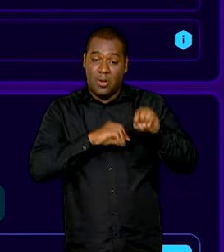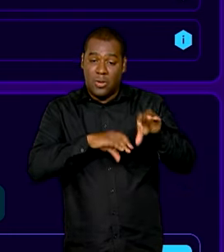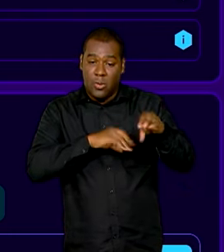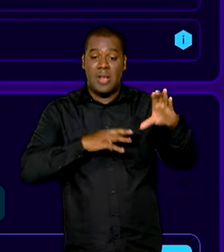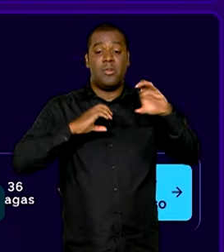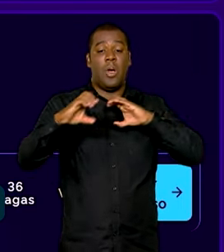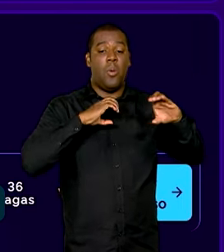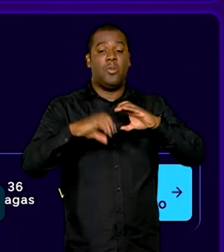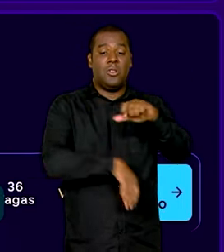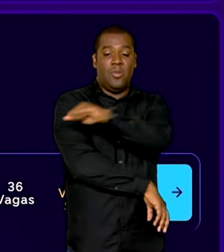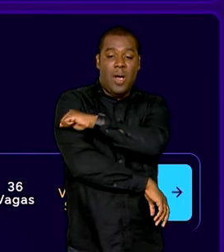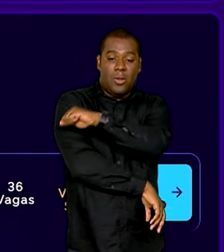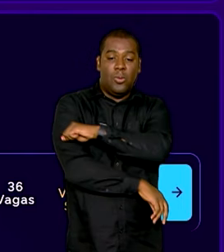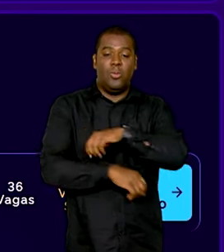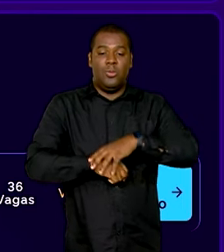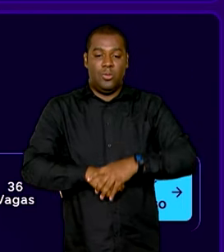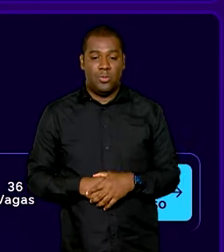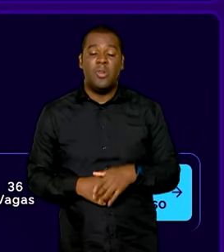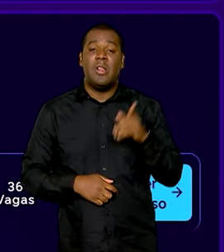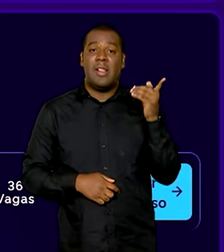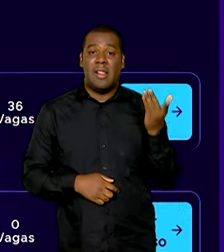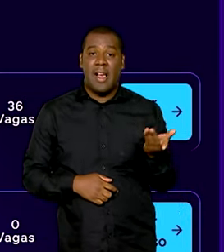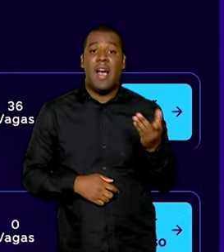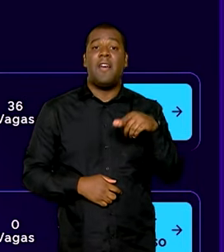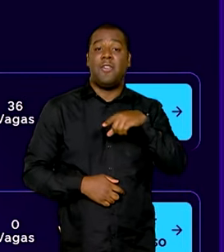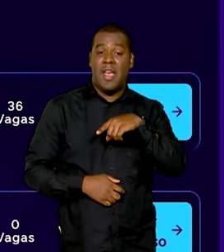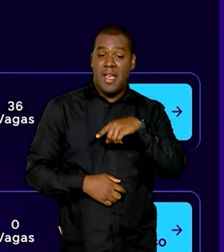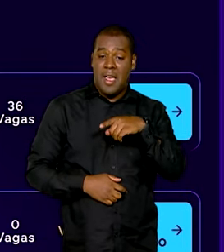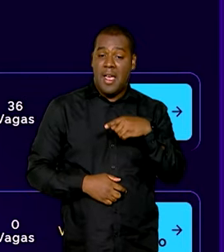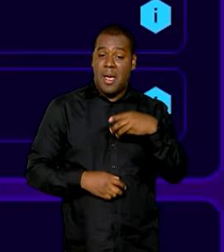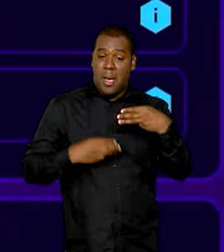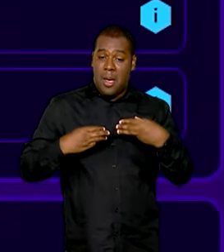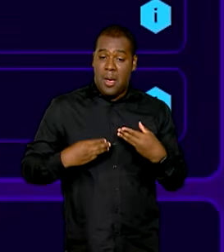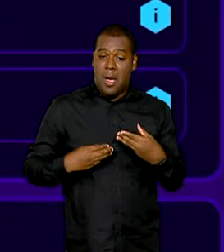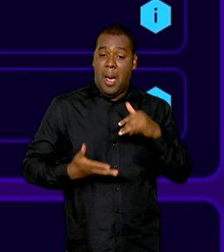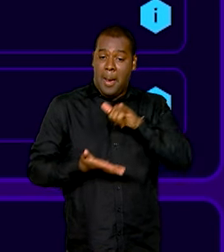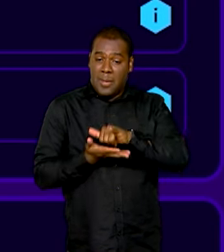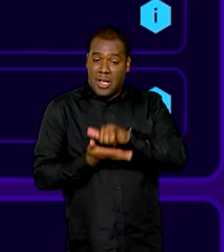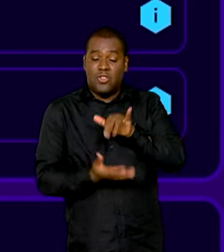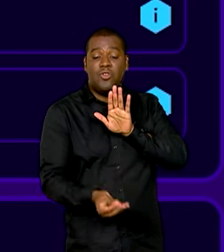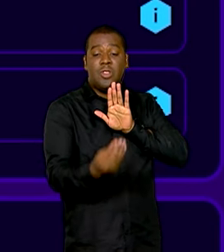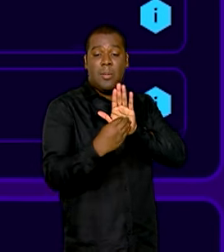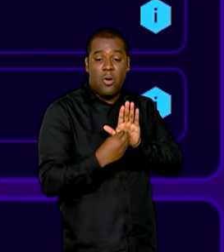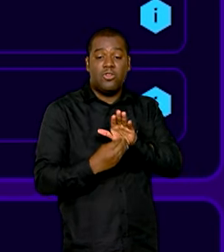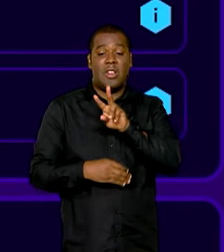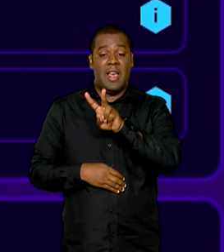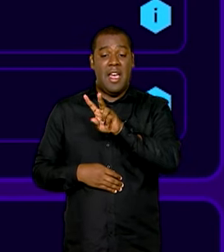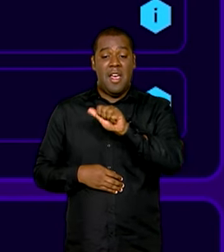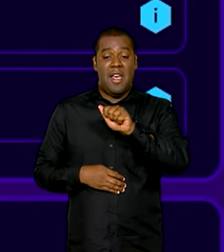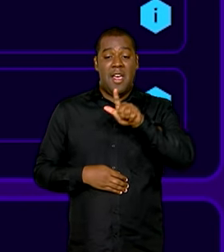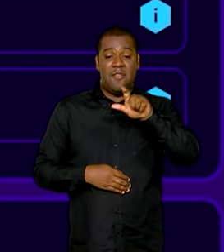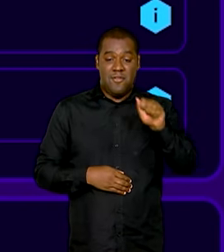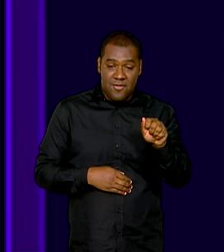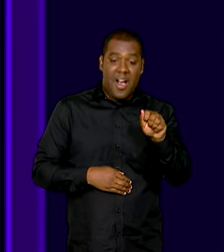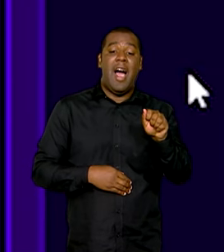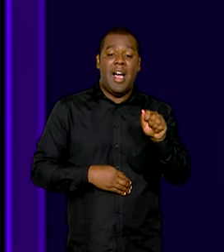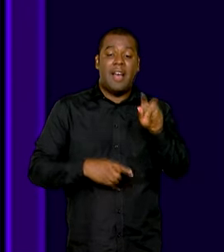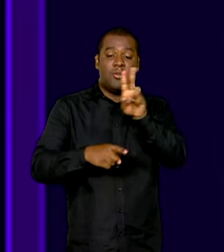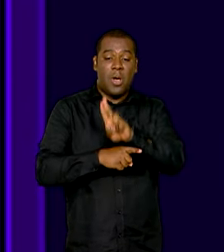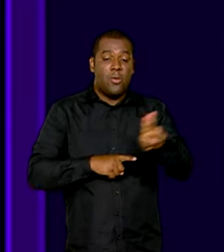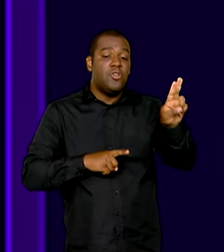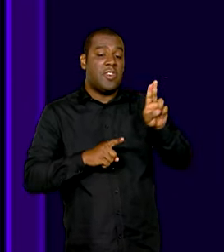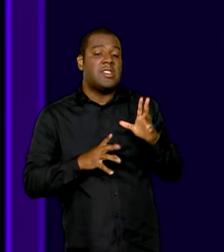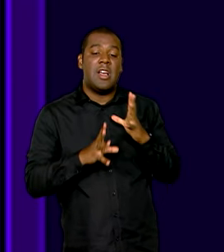encontrados dados sobre o salário médio das profissões no país, vagas por alunos em cada universidade